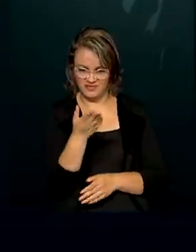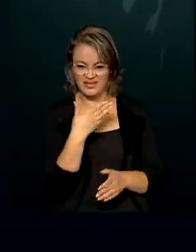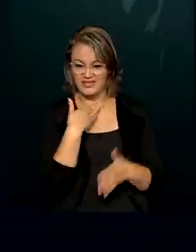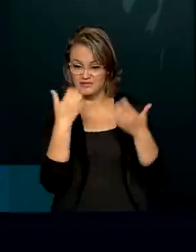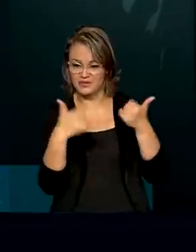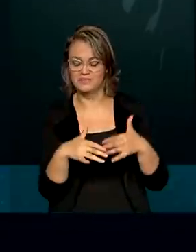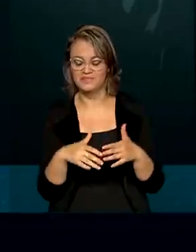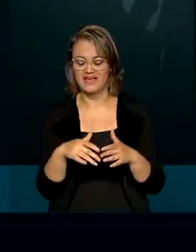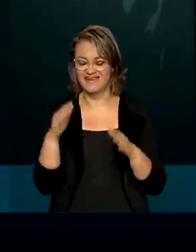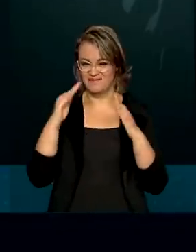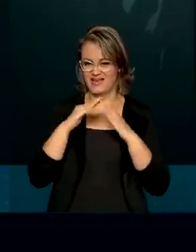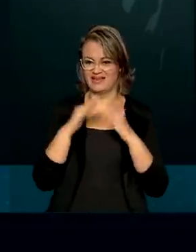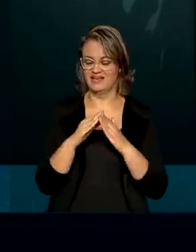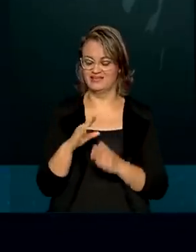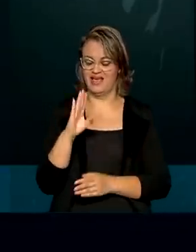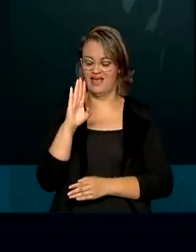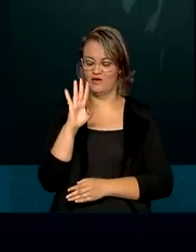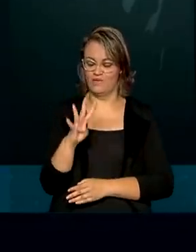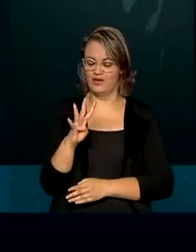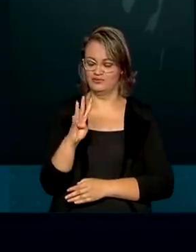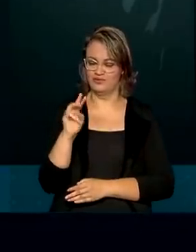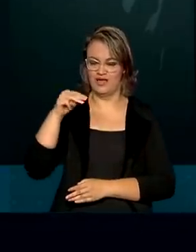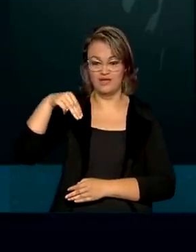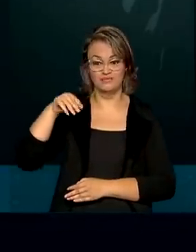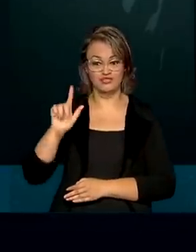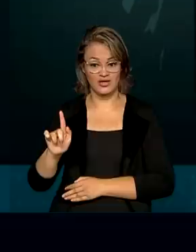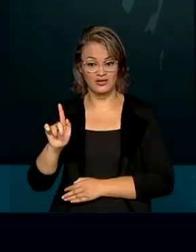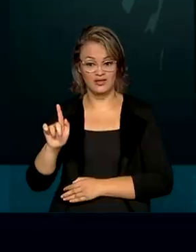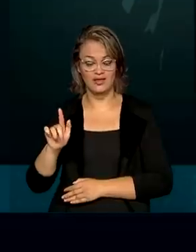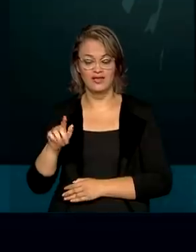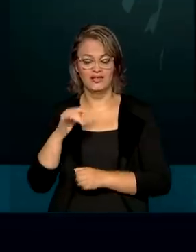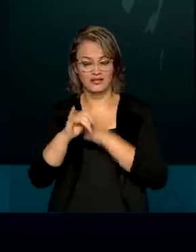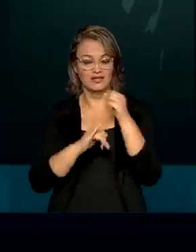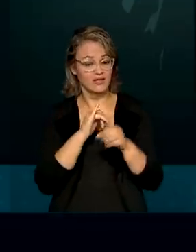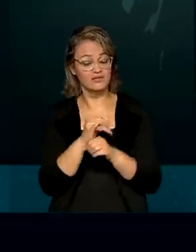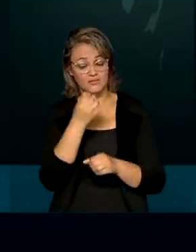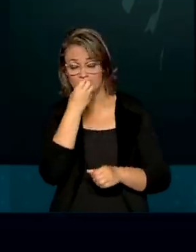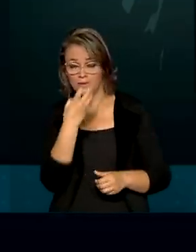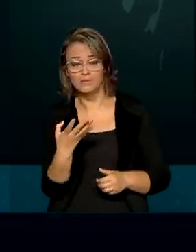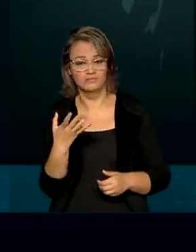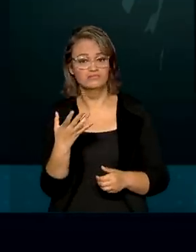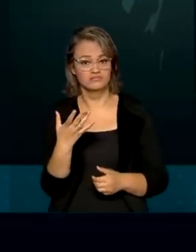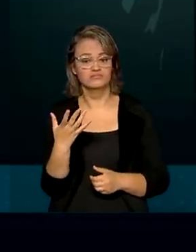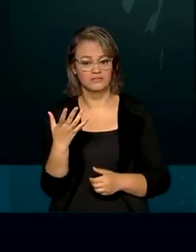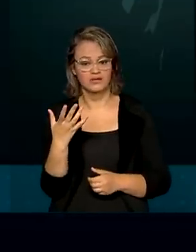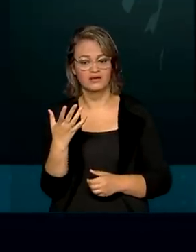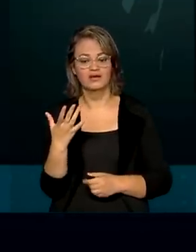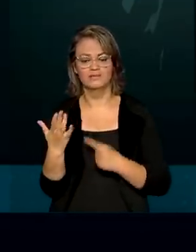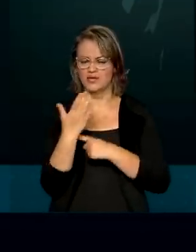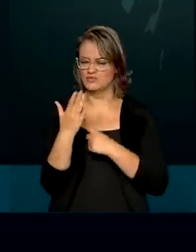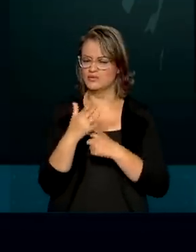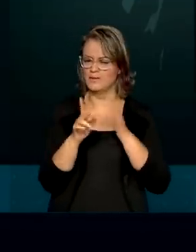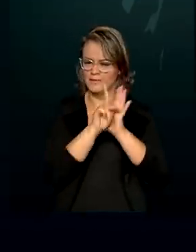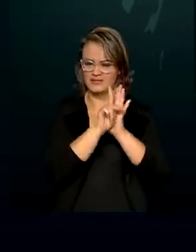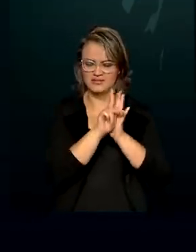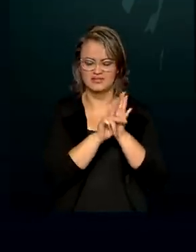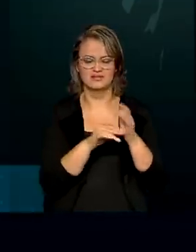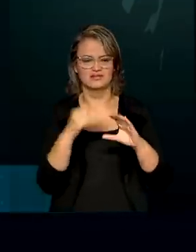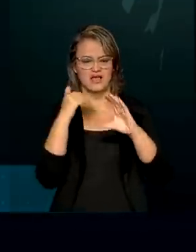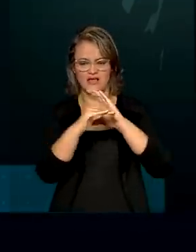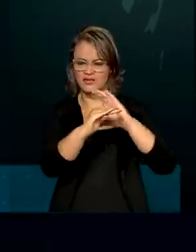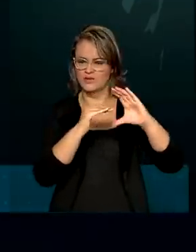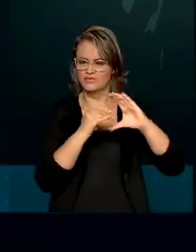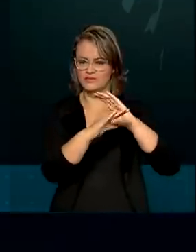400 megas. Isso facilita demais na preparação, na elaboração de pesquisas, de envios de